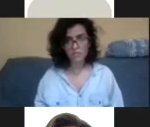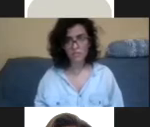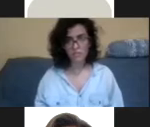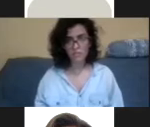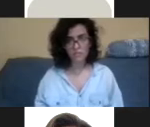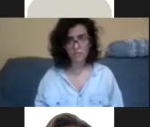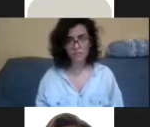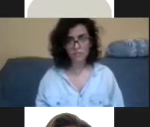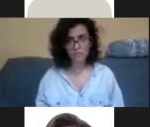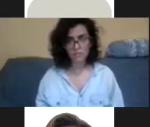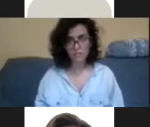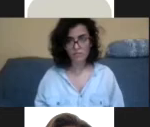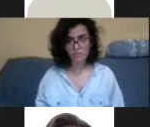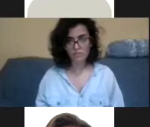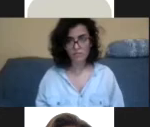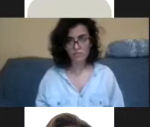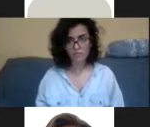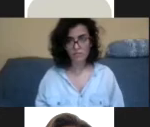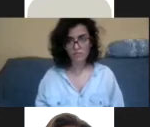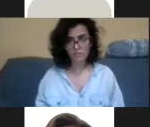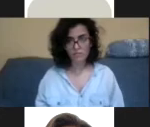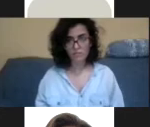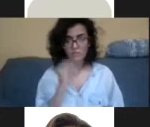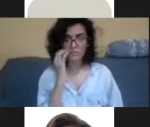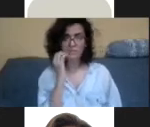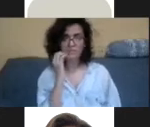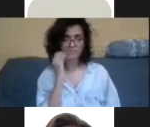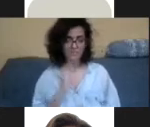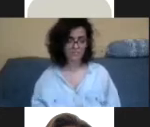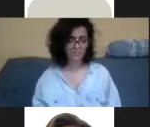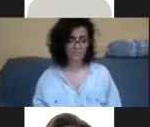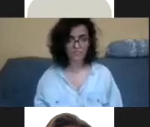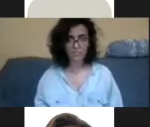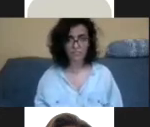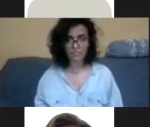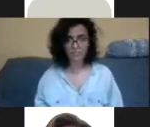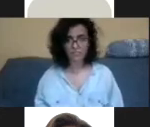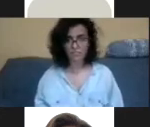A gente que agradece. Aquece o coração esse tipo de feedback.